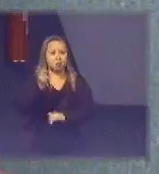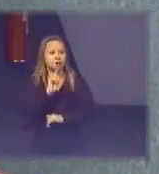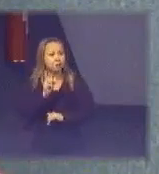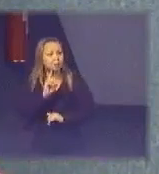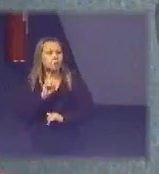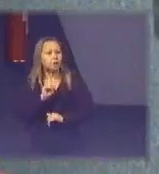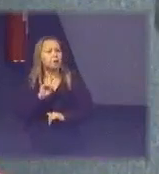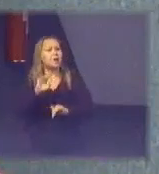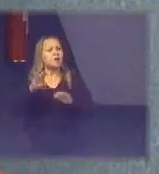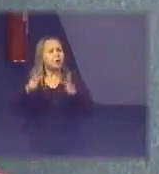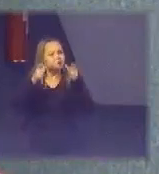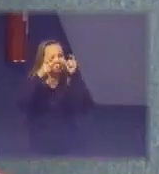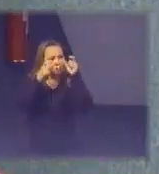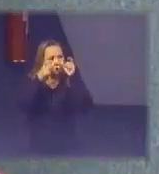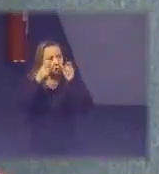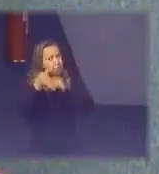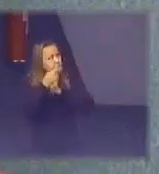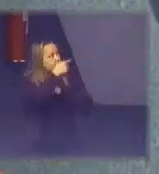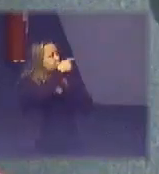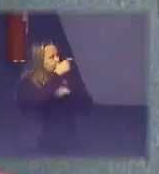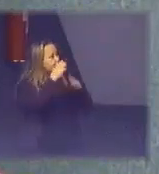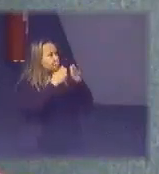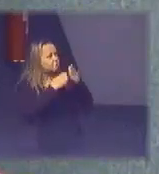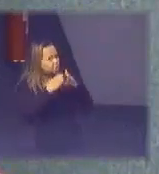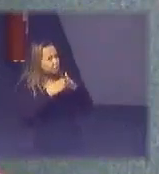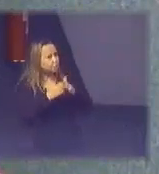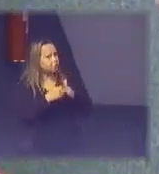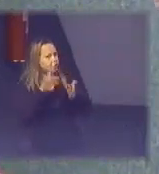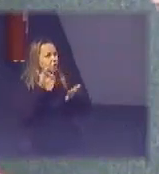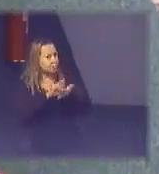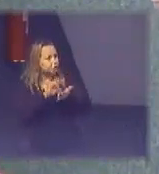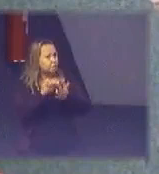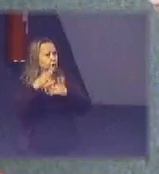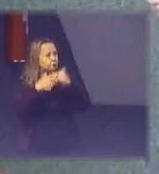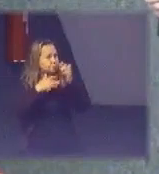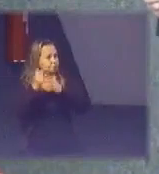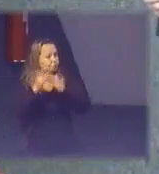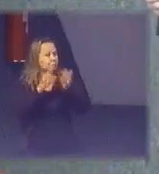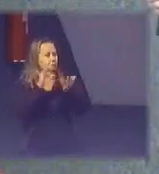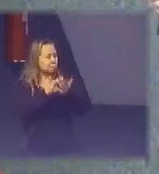chamamento para que vocês se preocupem com quem realmente está fazendo algo correto